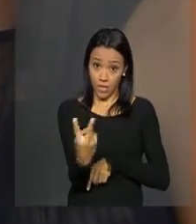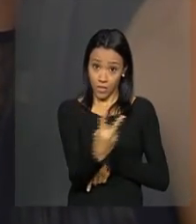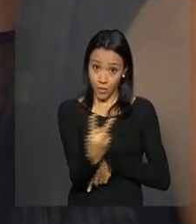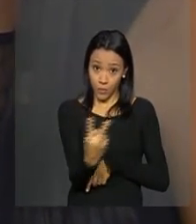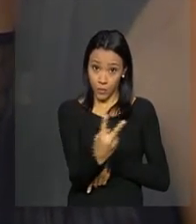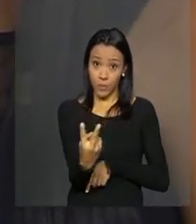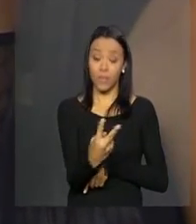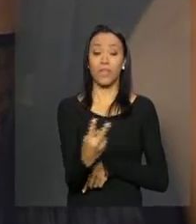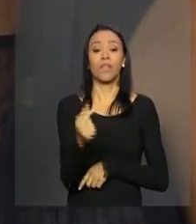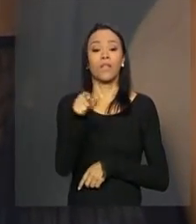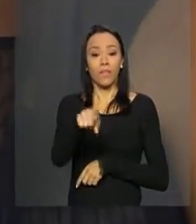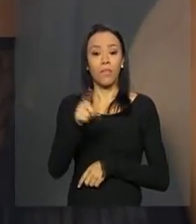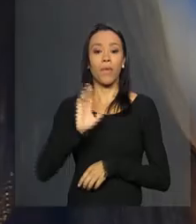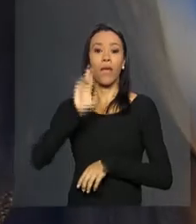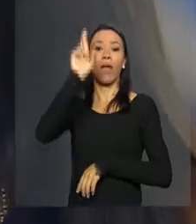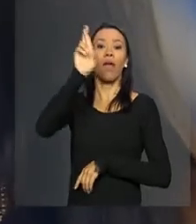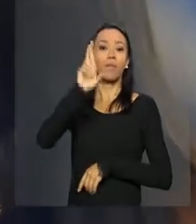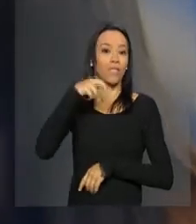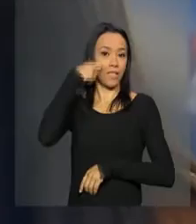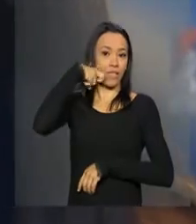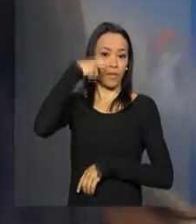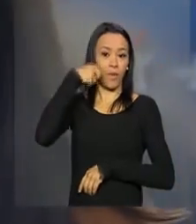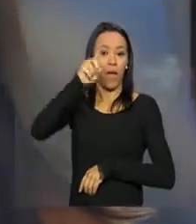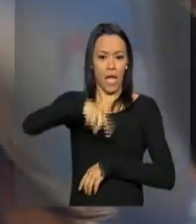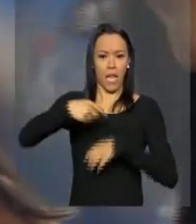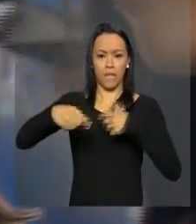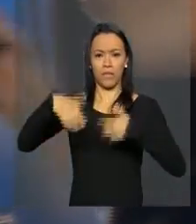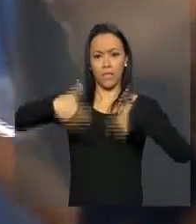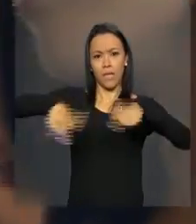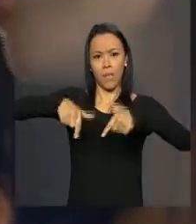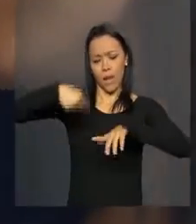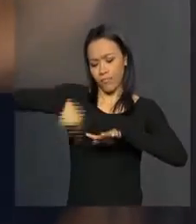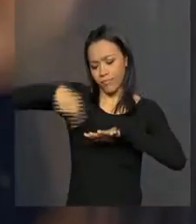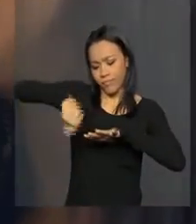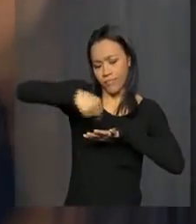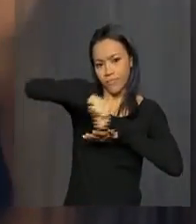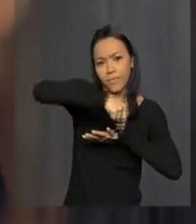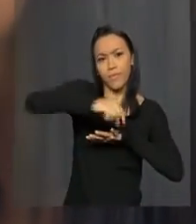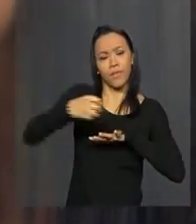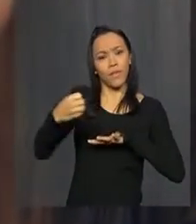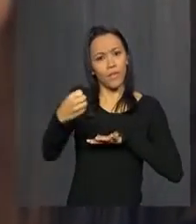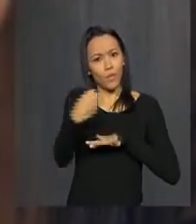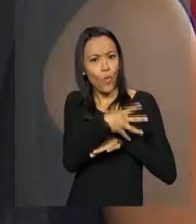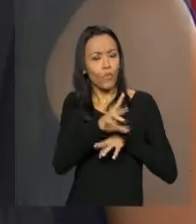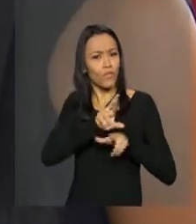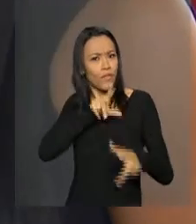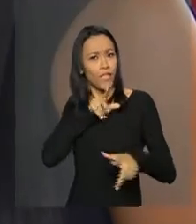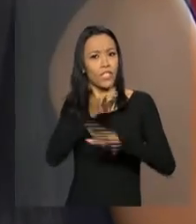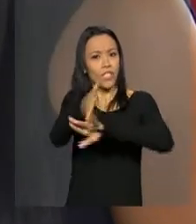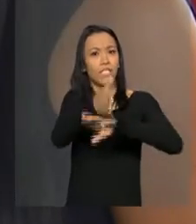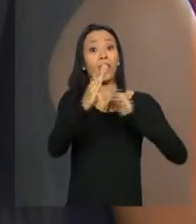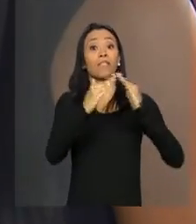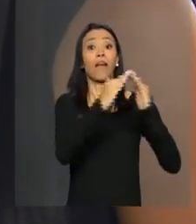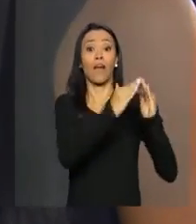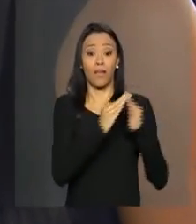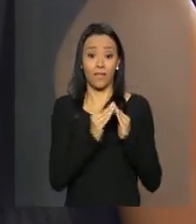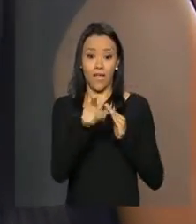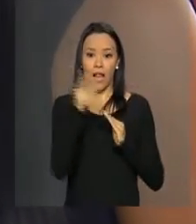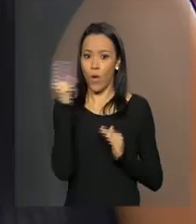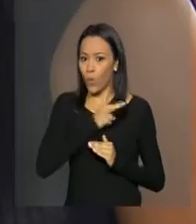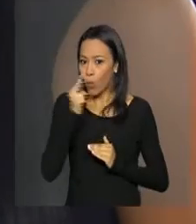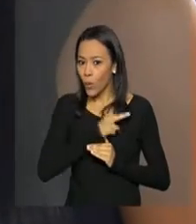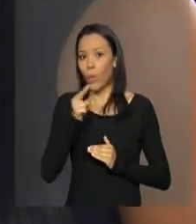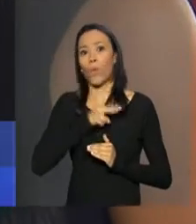representando o Rio Grande do Norte. São manicures e criaram um novo modelo de atendimento em domicílio. Por ser nós duas, atendemos mais